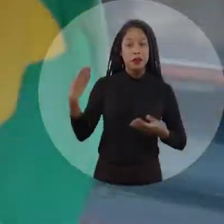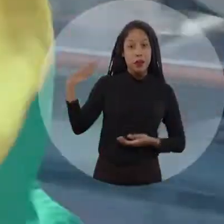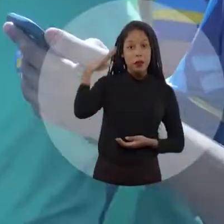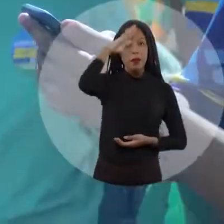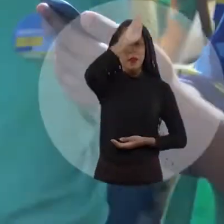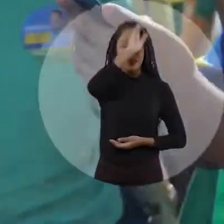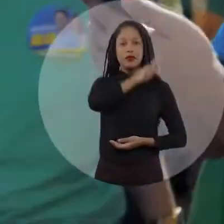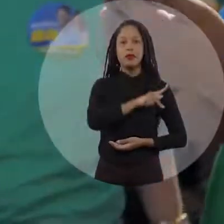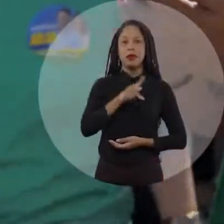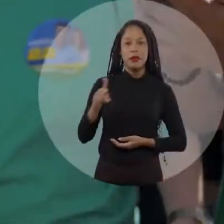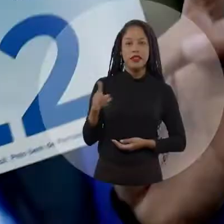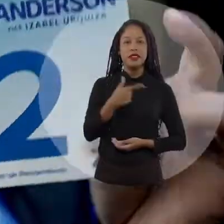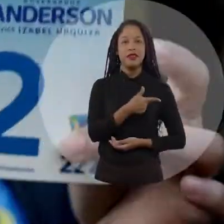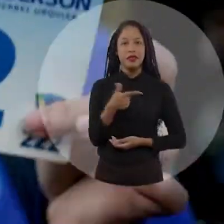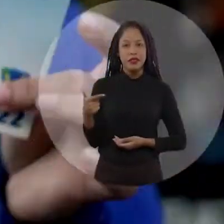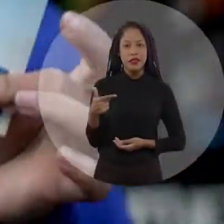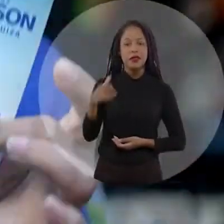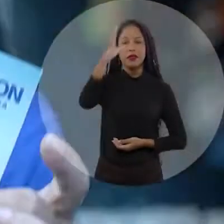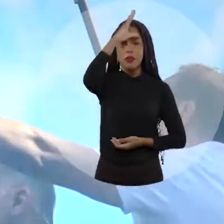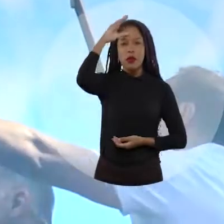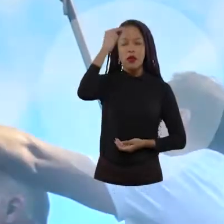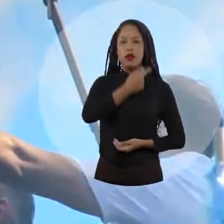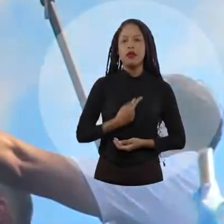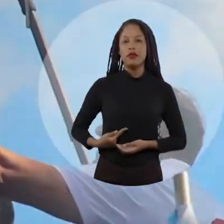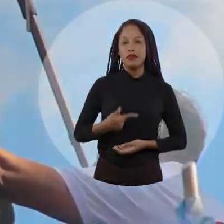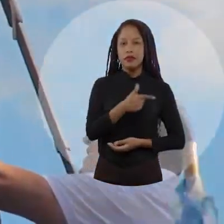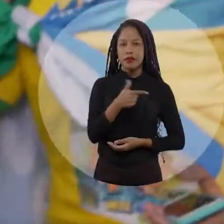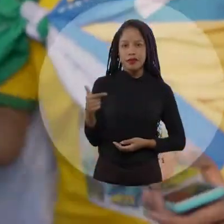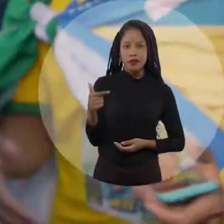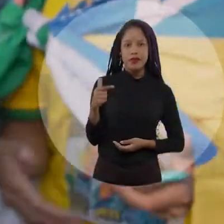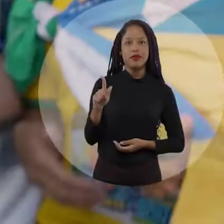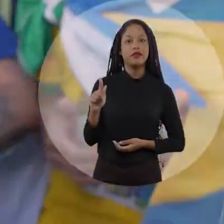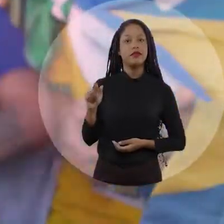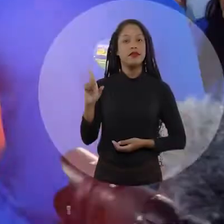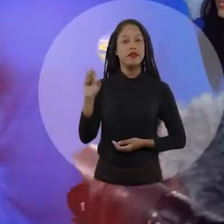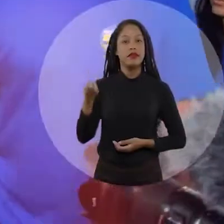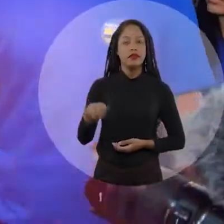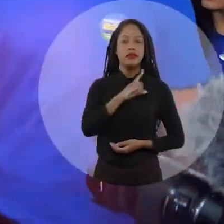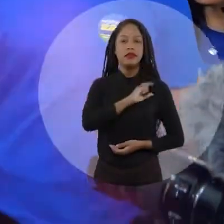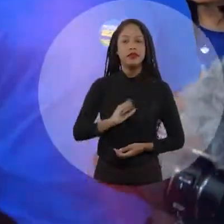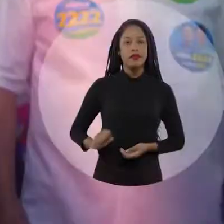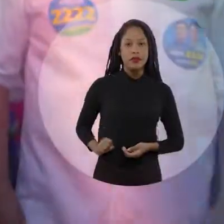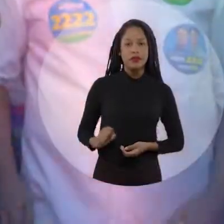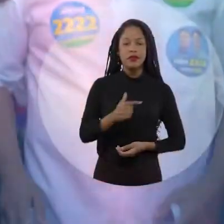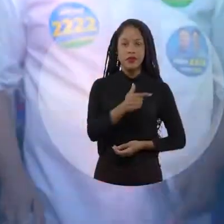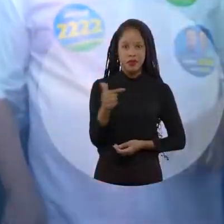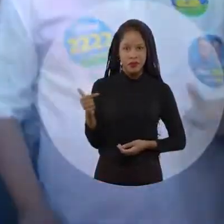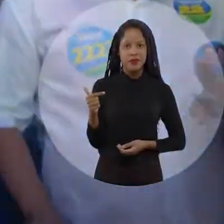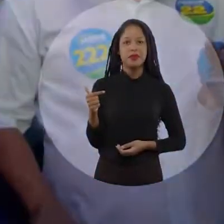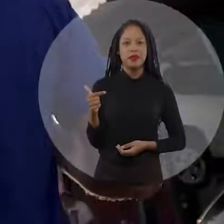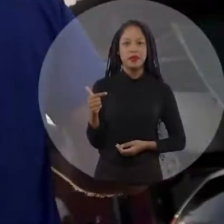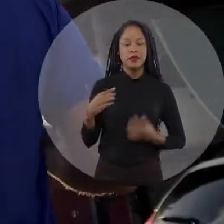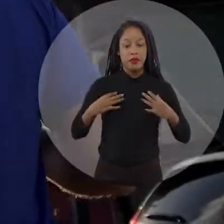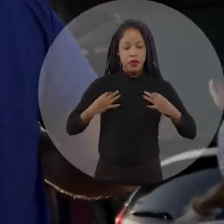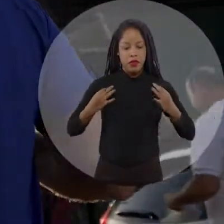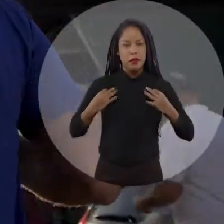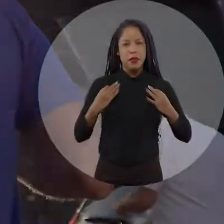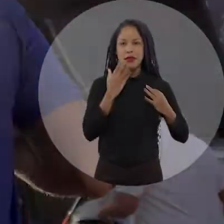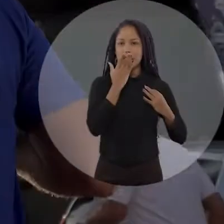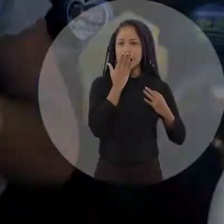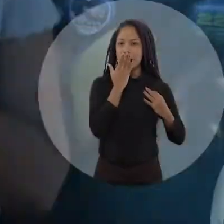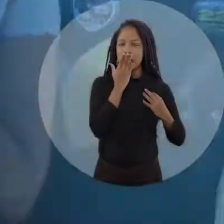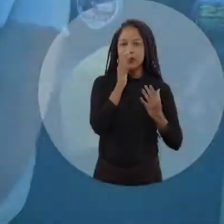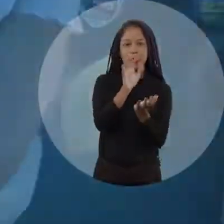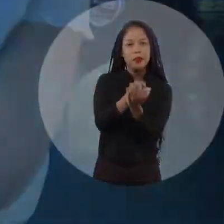Agora é Bolsonaro presidente 22 Anderson governador 22 E Gilson senador 222 Vista sua